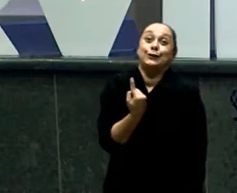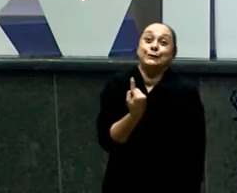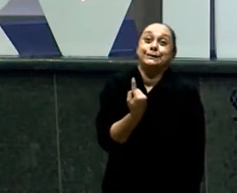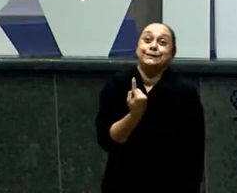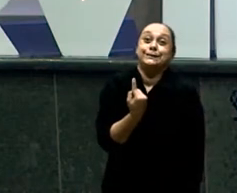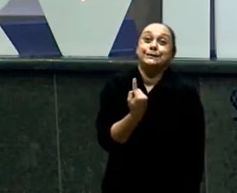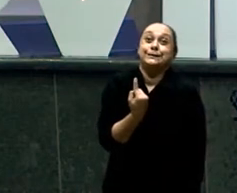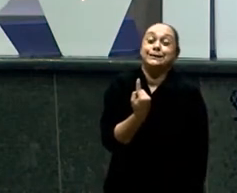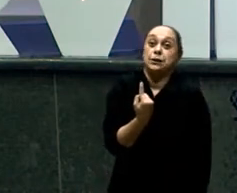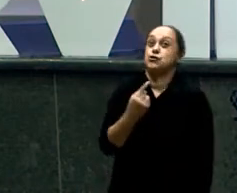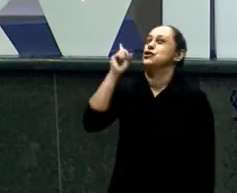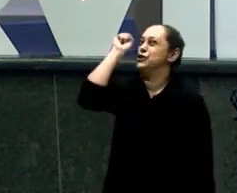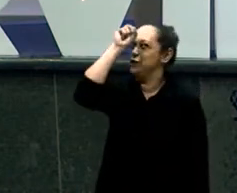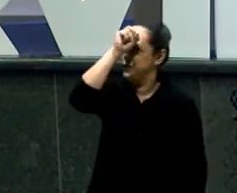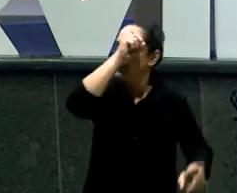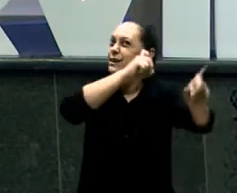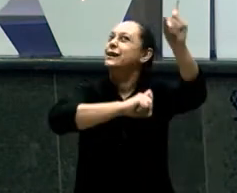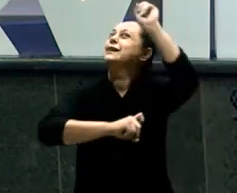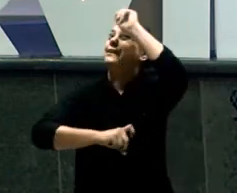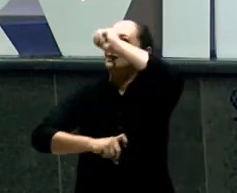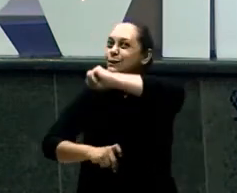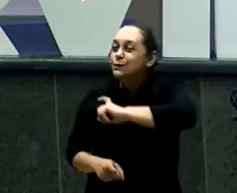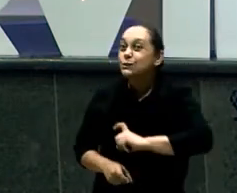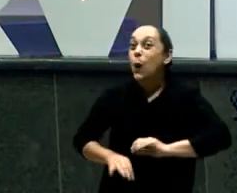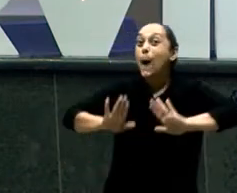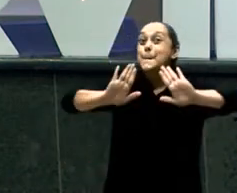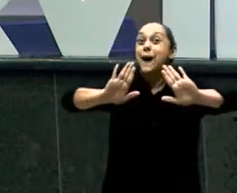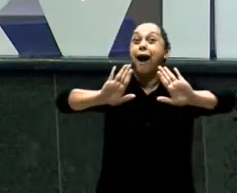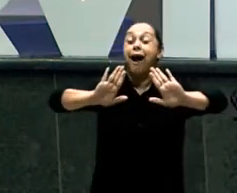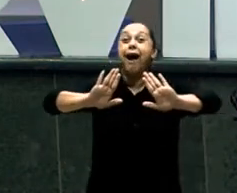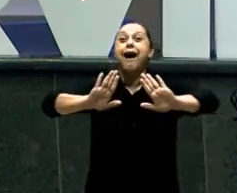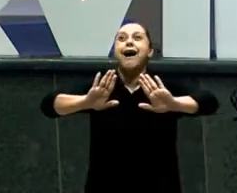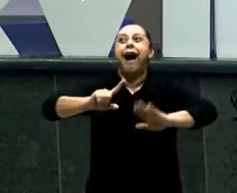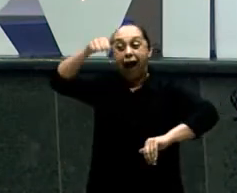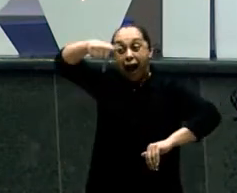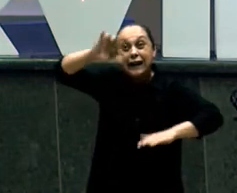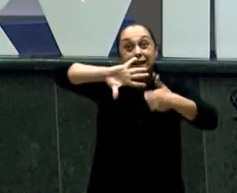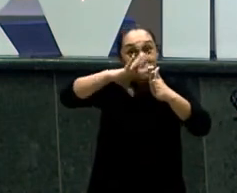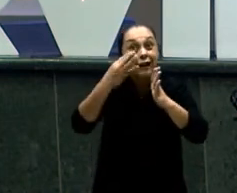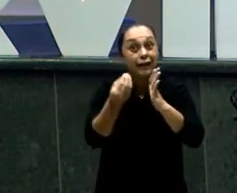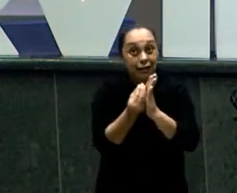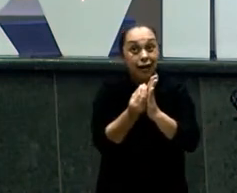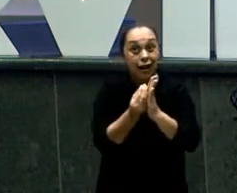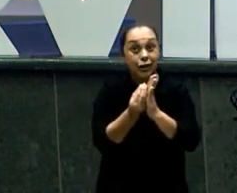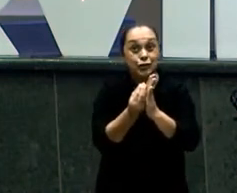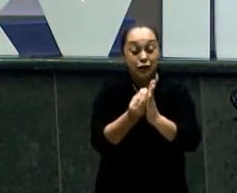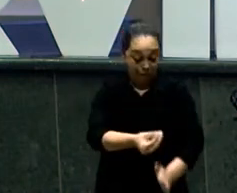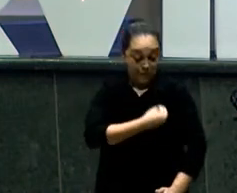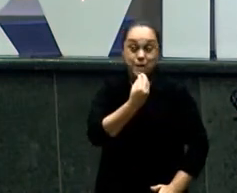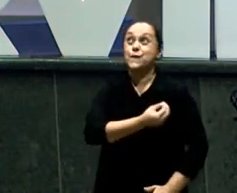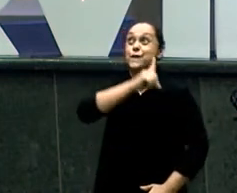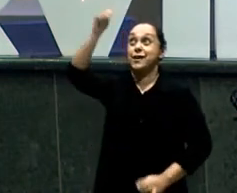E eu estou falando No sentido espiritual Quem está entendendo Diga amém É Porque